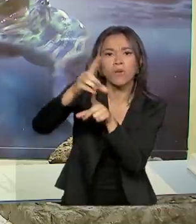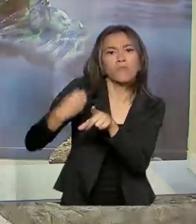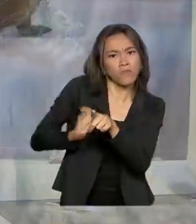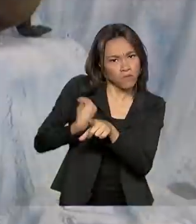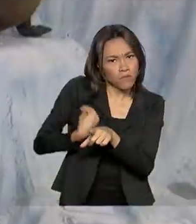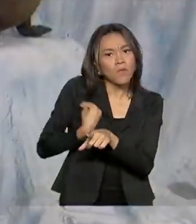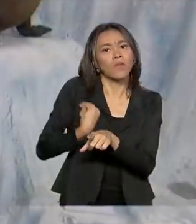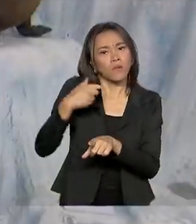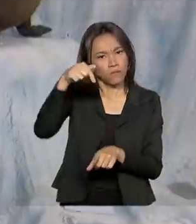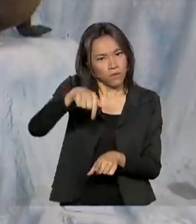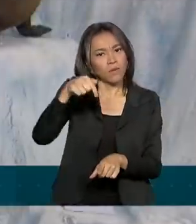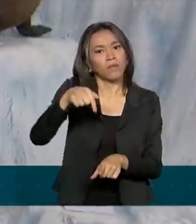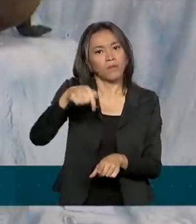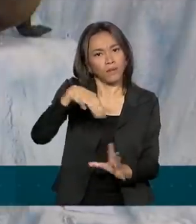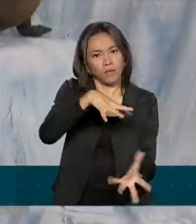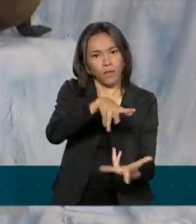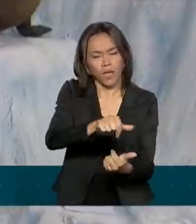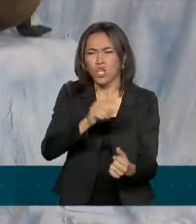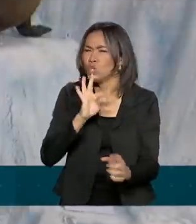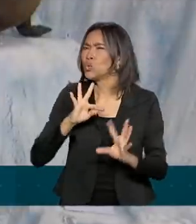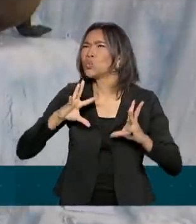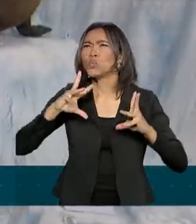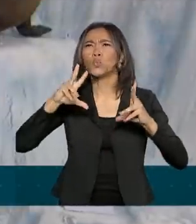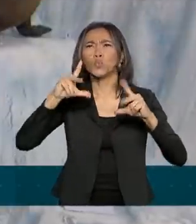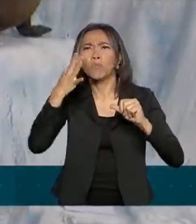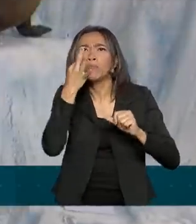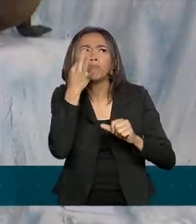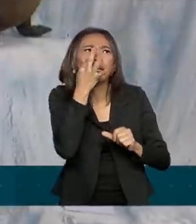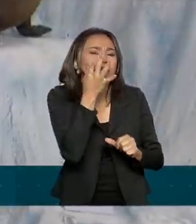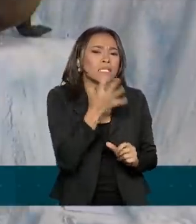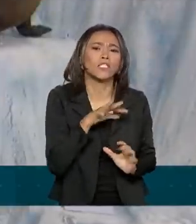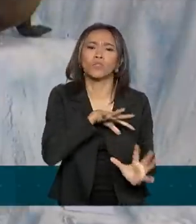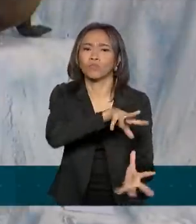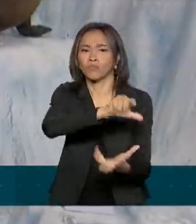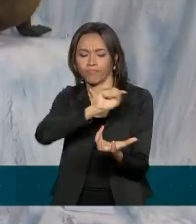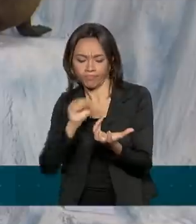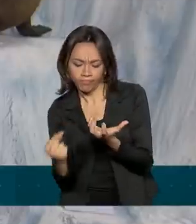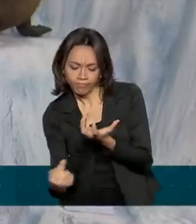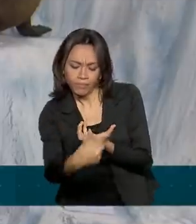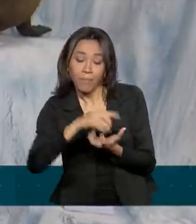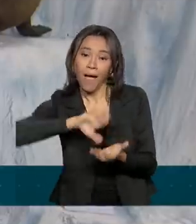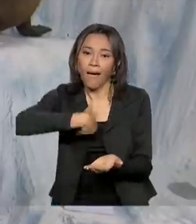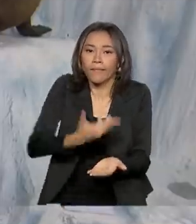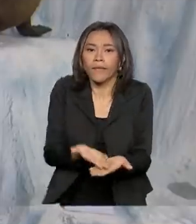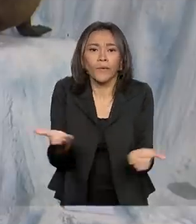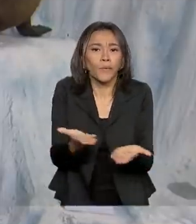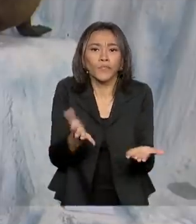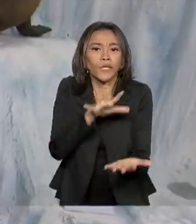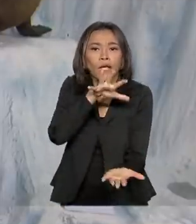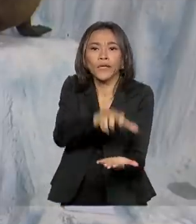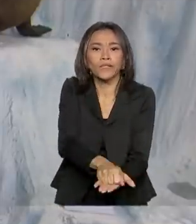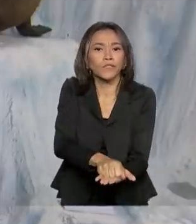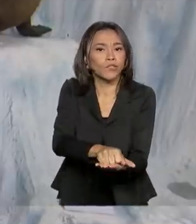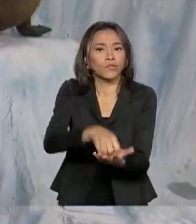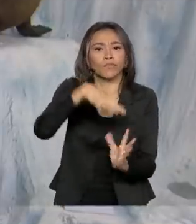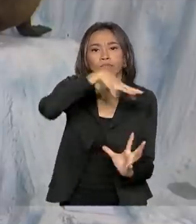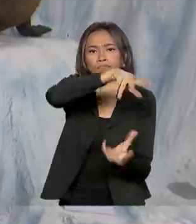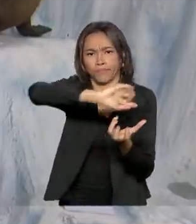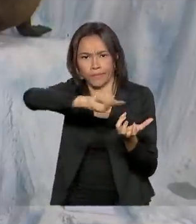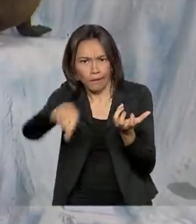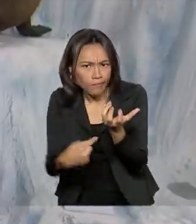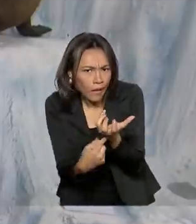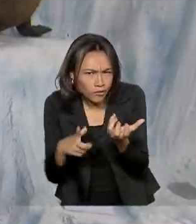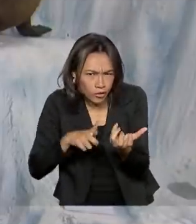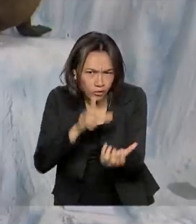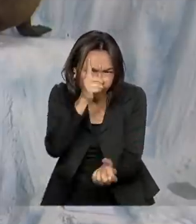Terra, são encontrados em praticamente todos os continentes, mas até hoje não haviam sido registrados na Antártica. Então, com